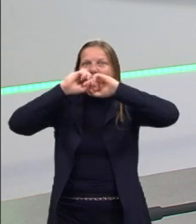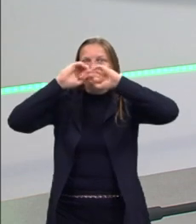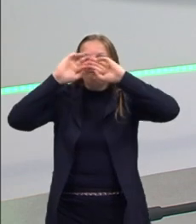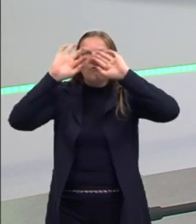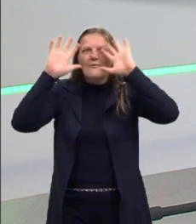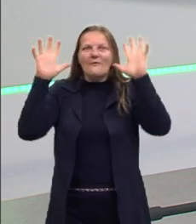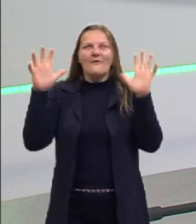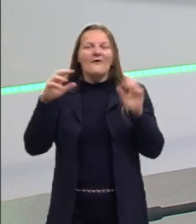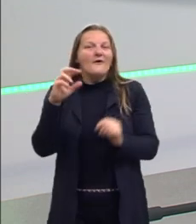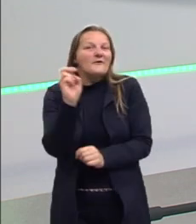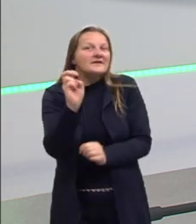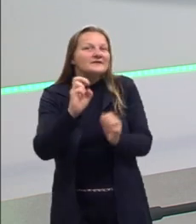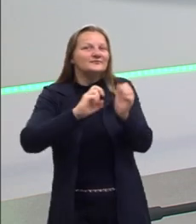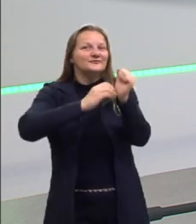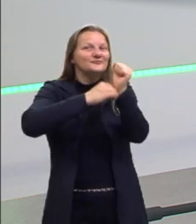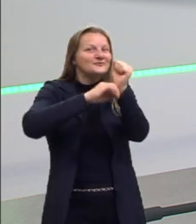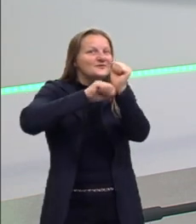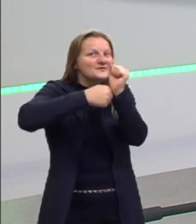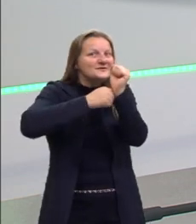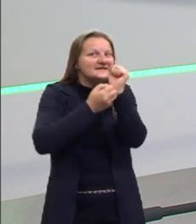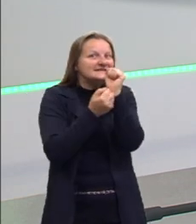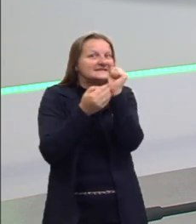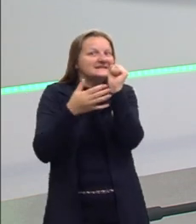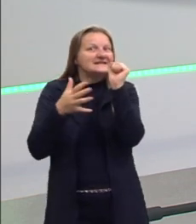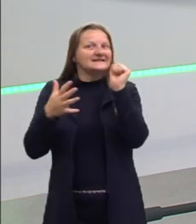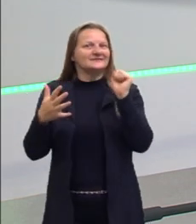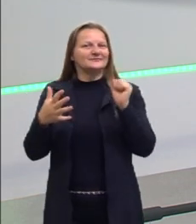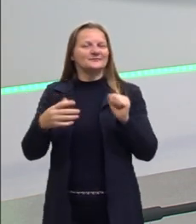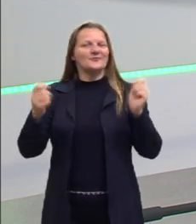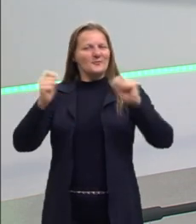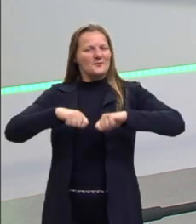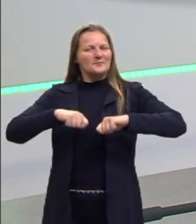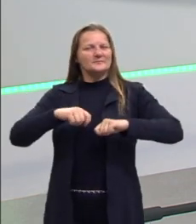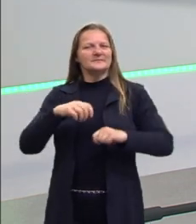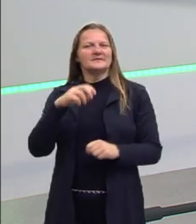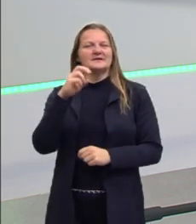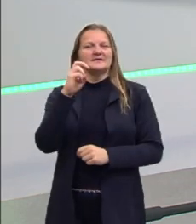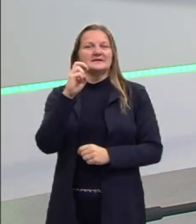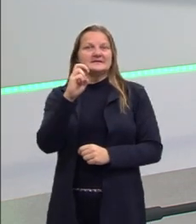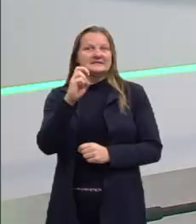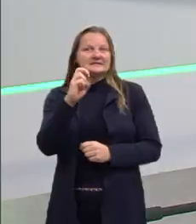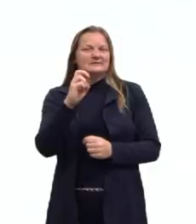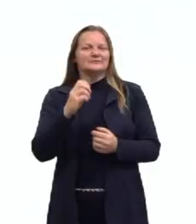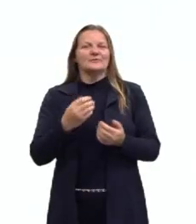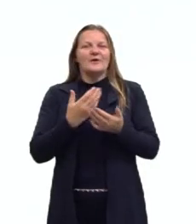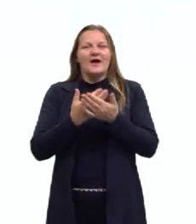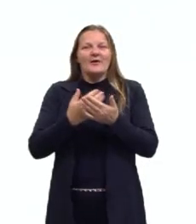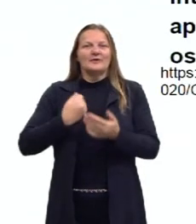segredo da competência 5. A nossa aula número 13.